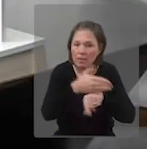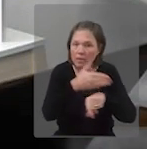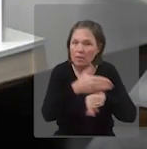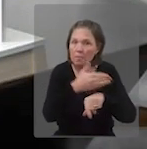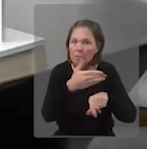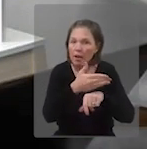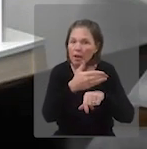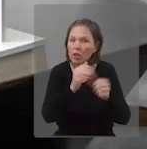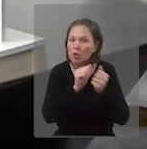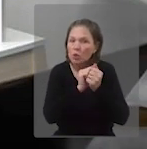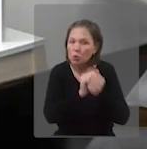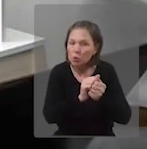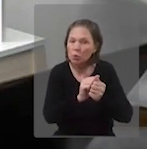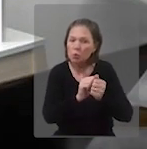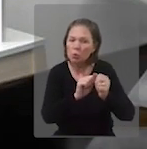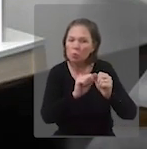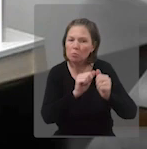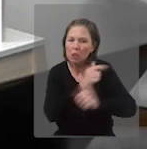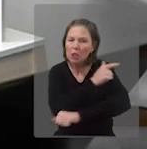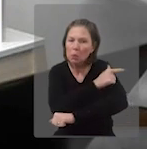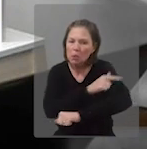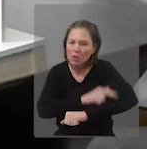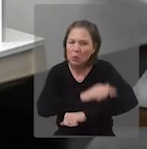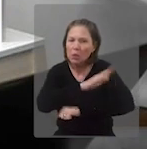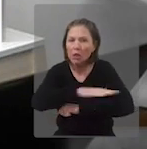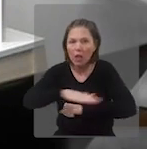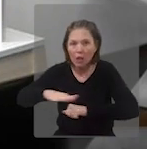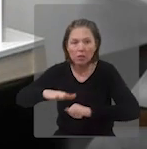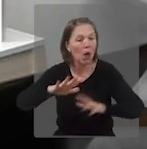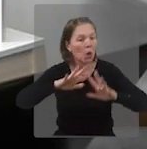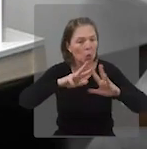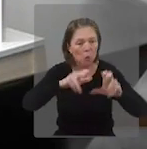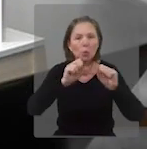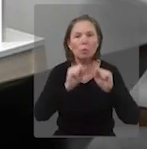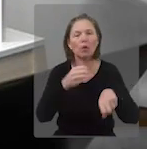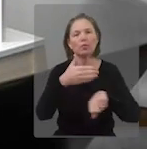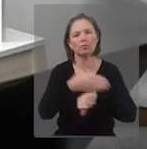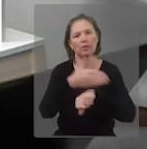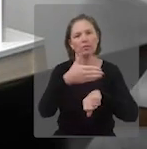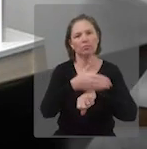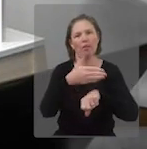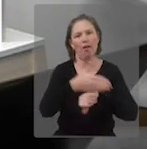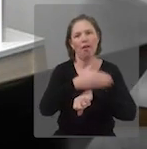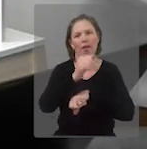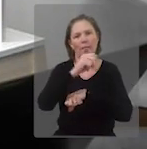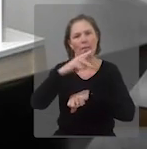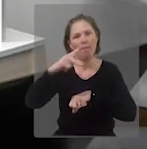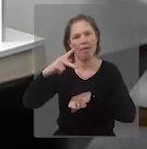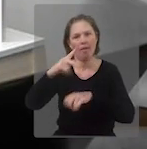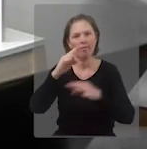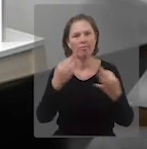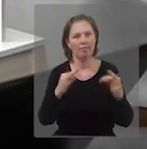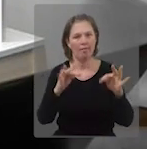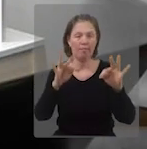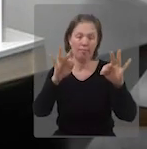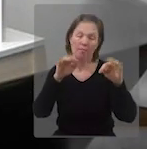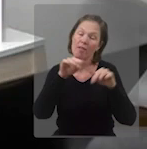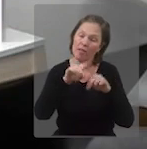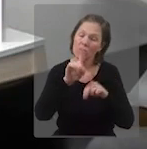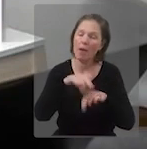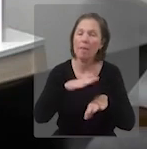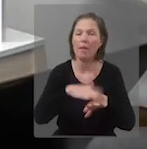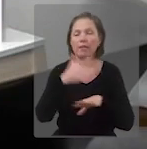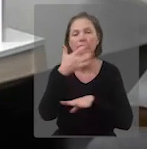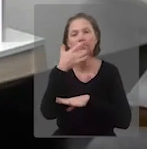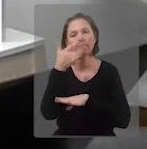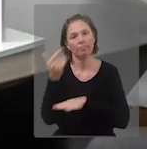daquela formação, daquela criança, né, eles todos podem estar por dentro do que está acontecendo. Então, essa